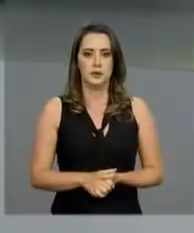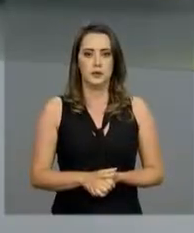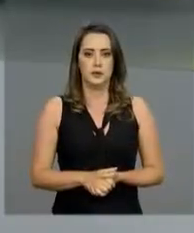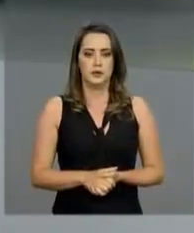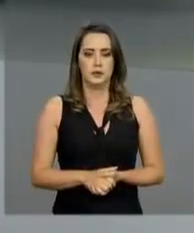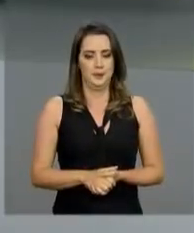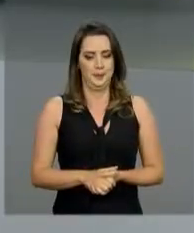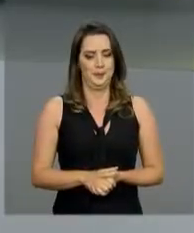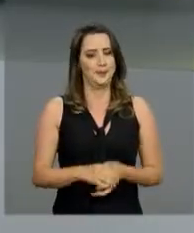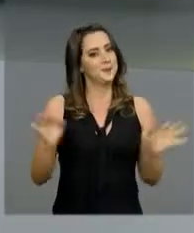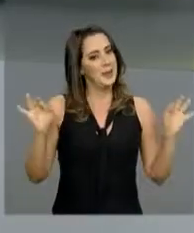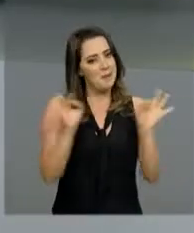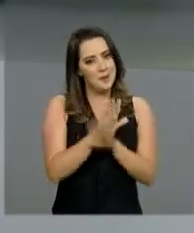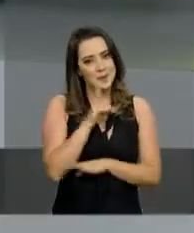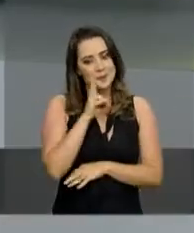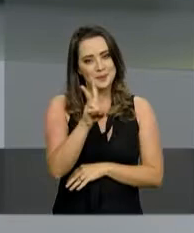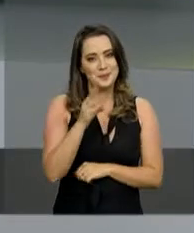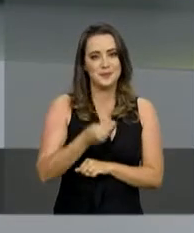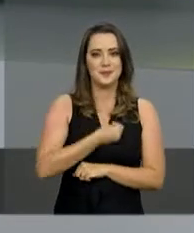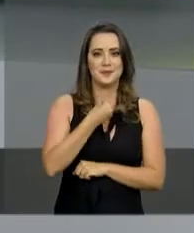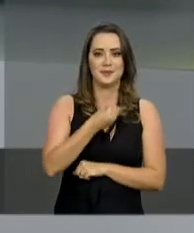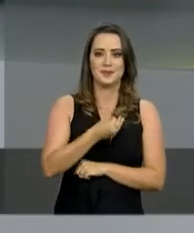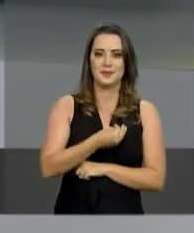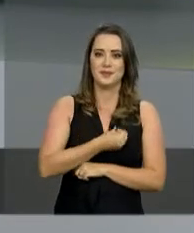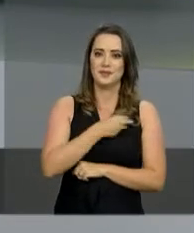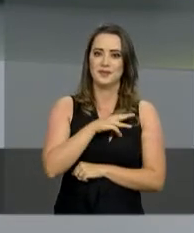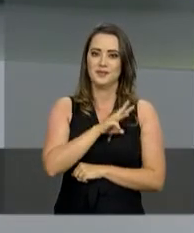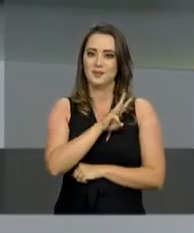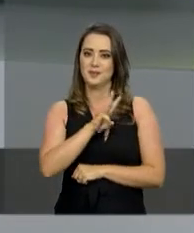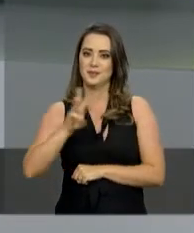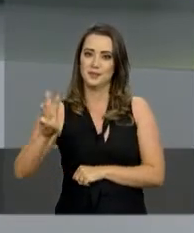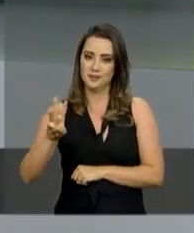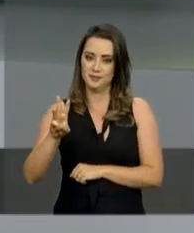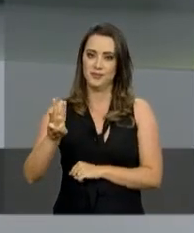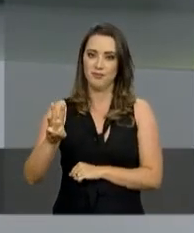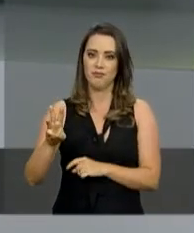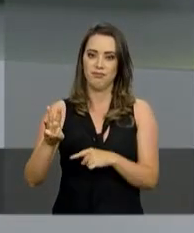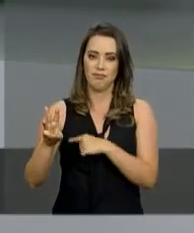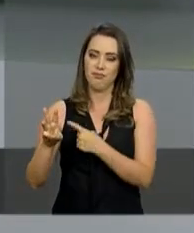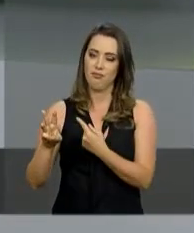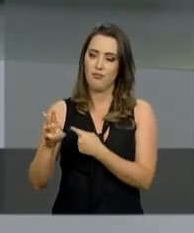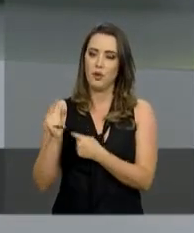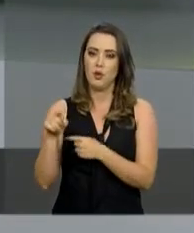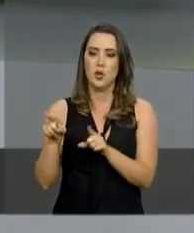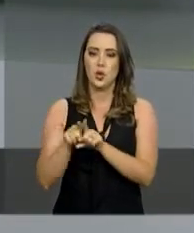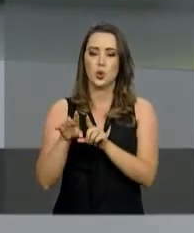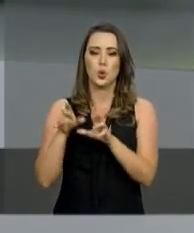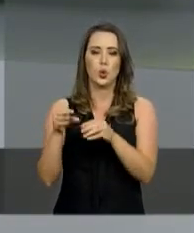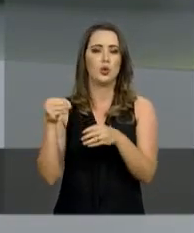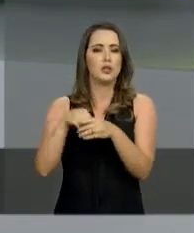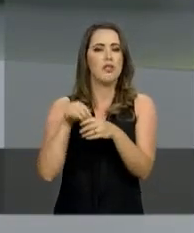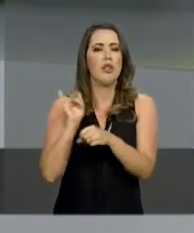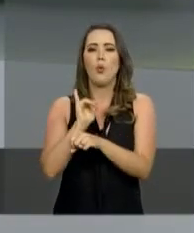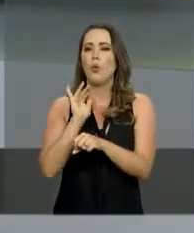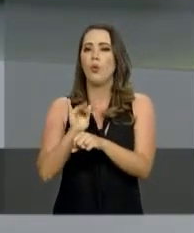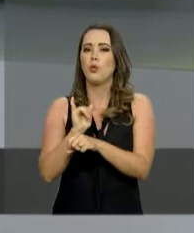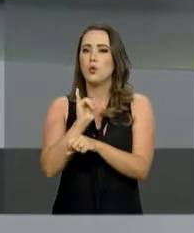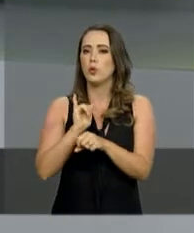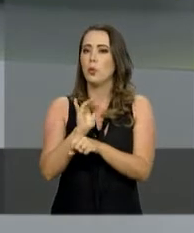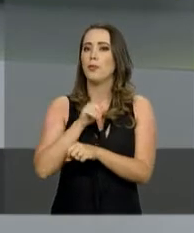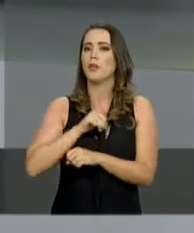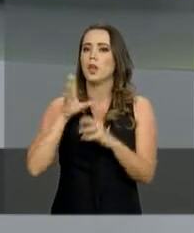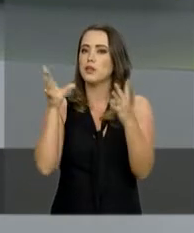E nós ficamos por aqui. Você acompanha a nossa programação ao vivo pelo site da NBR e todas as reportagens estão